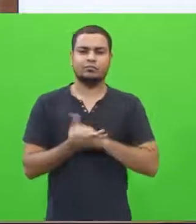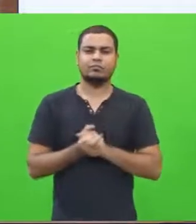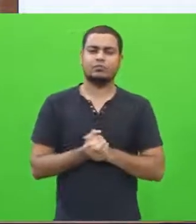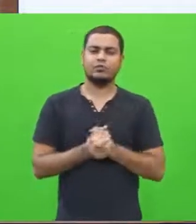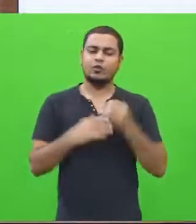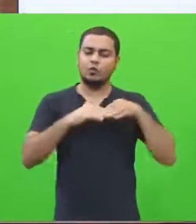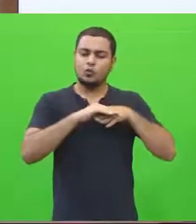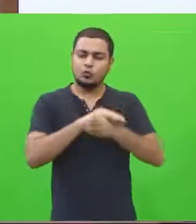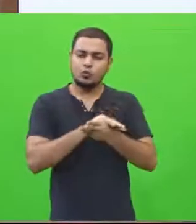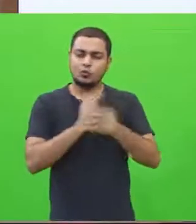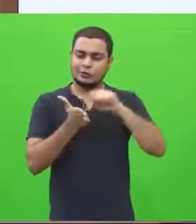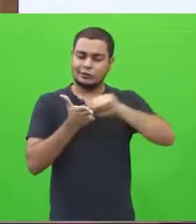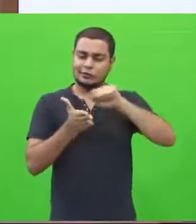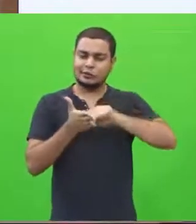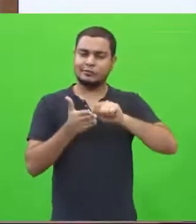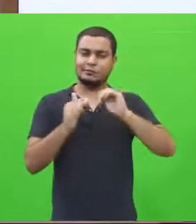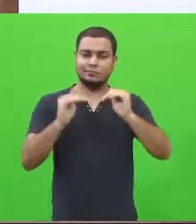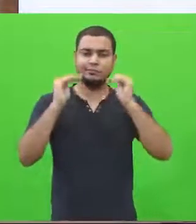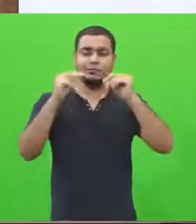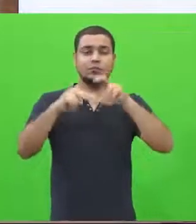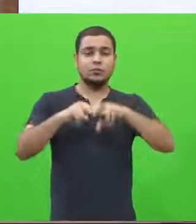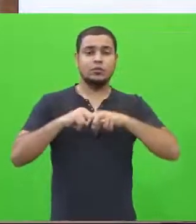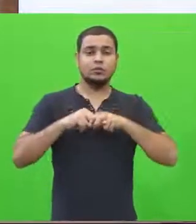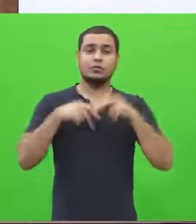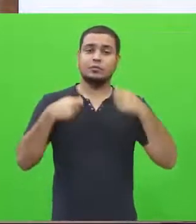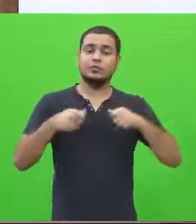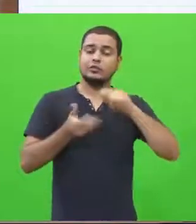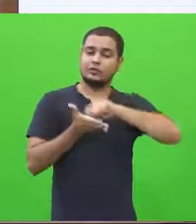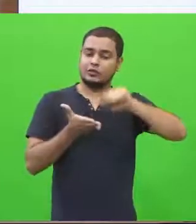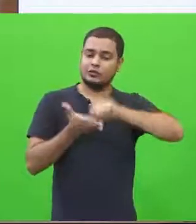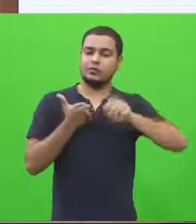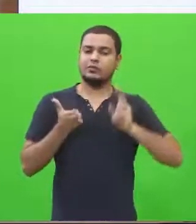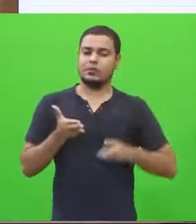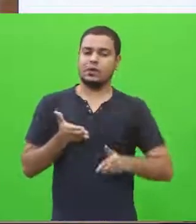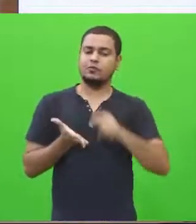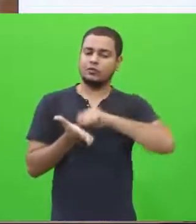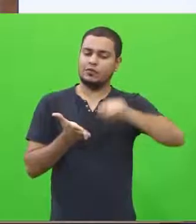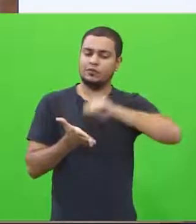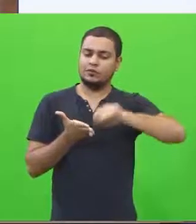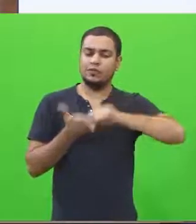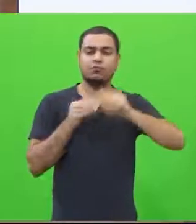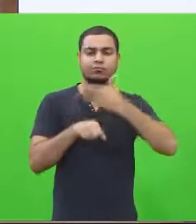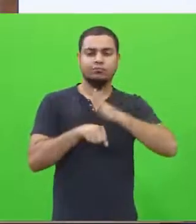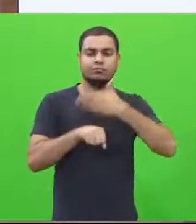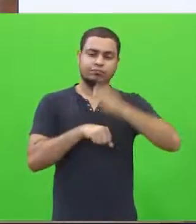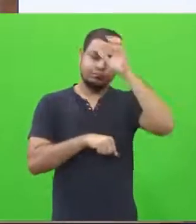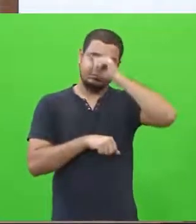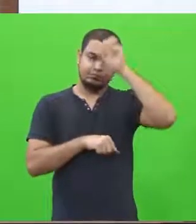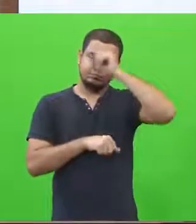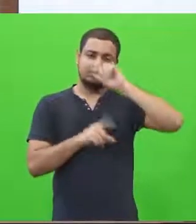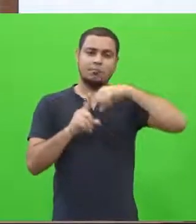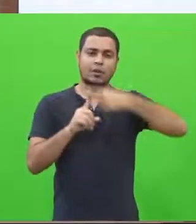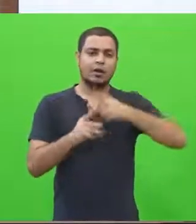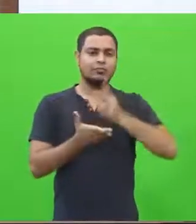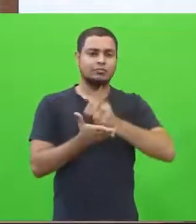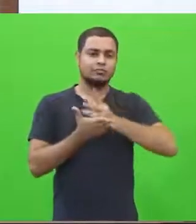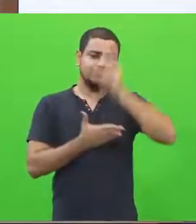acostumados a praticar. Por isso, tem que escrever. Então, é escrever que você aprende a escrever.